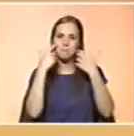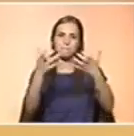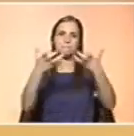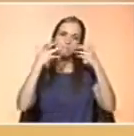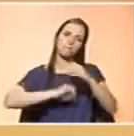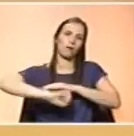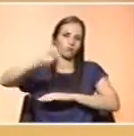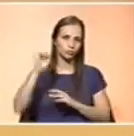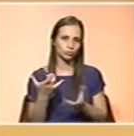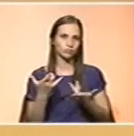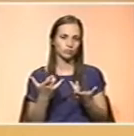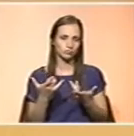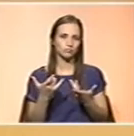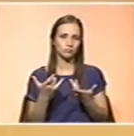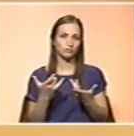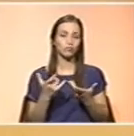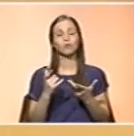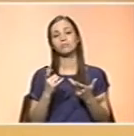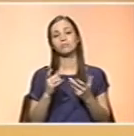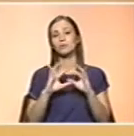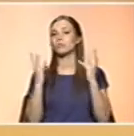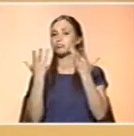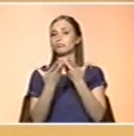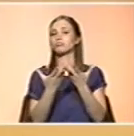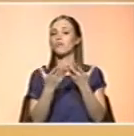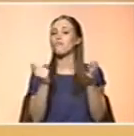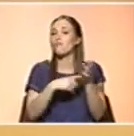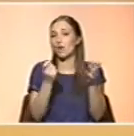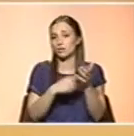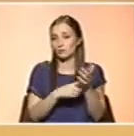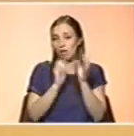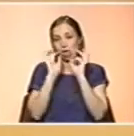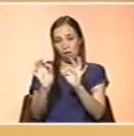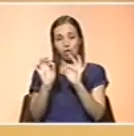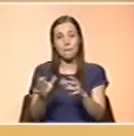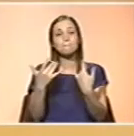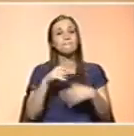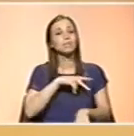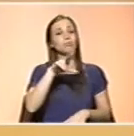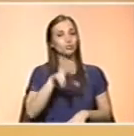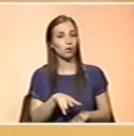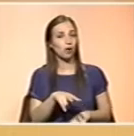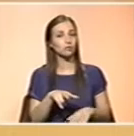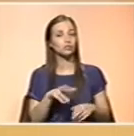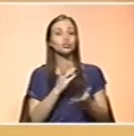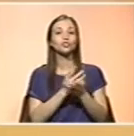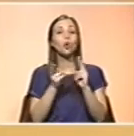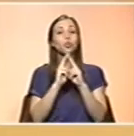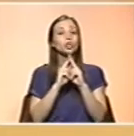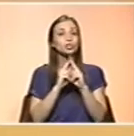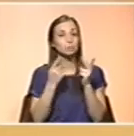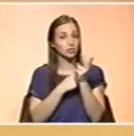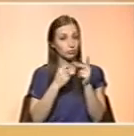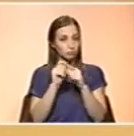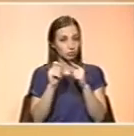claro. Maiores dentro do tal quadro global, multicarencial que os caracteriza. Agora, em Portugal, tirando estas duas situações específicas, nós